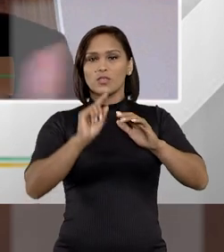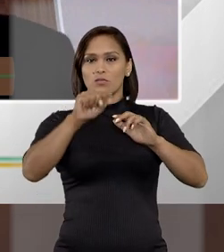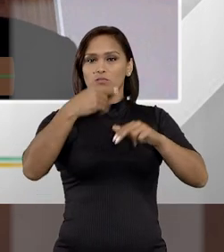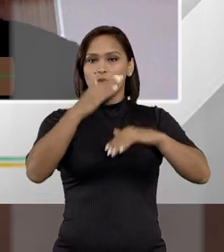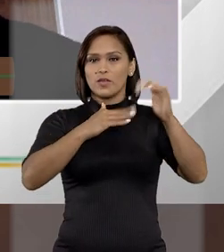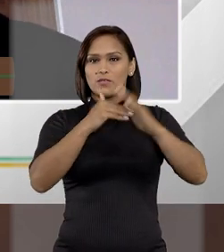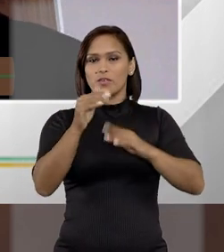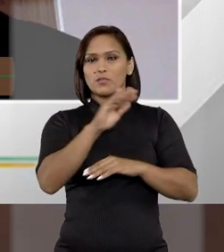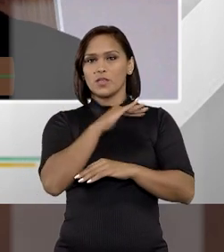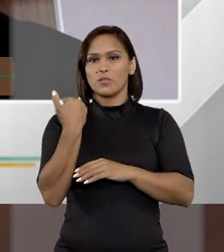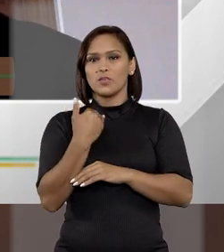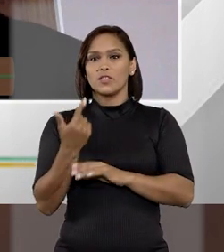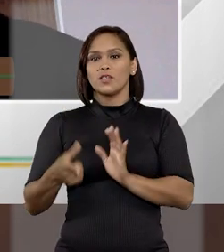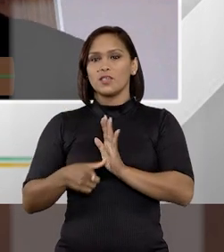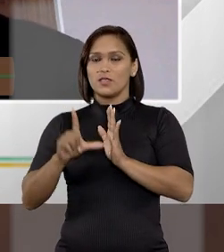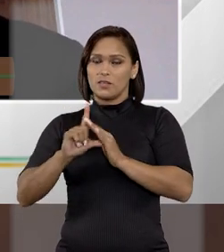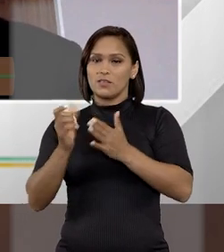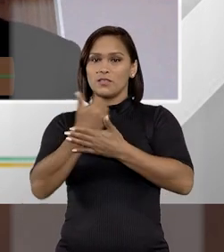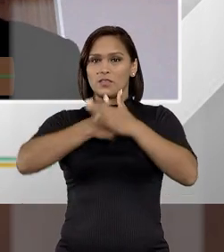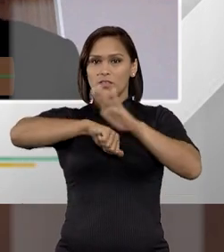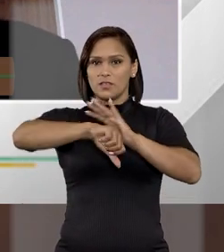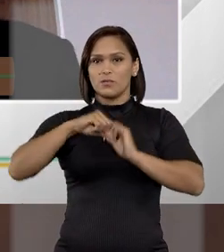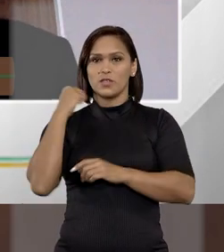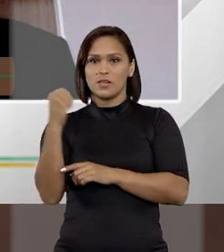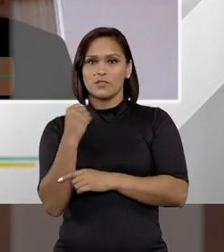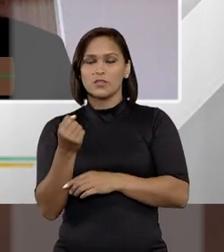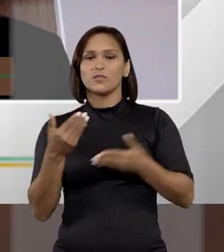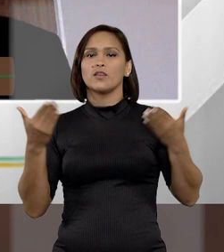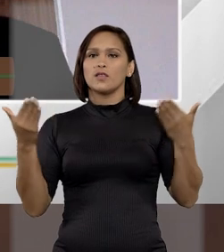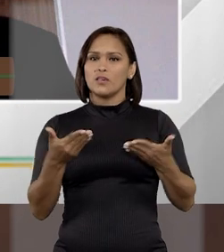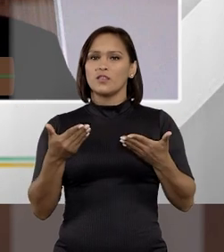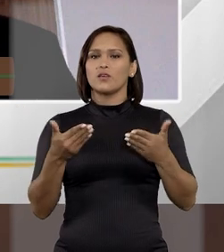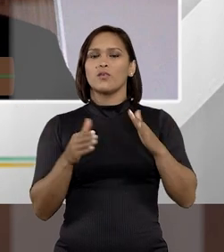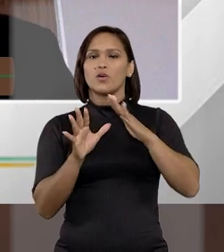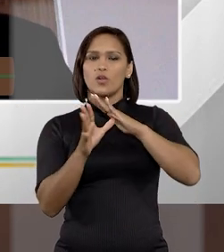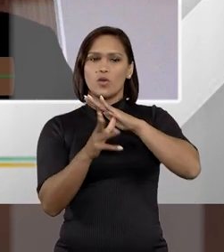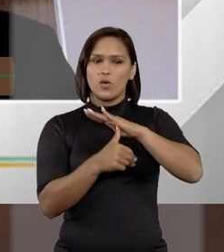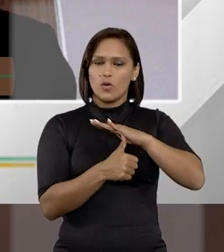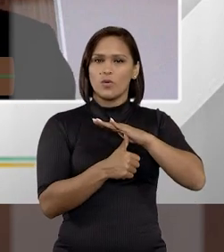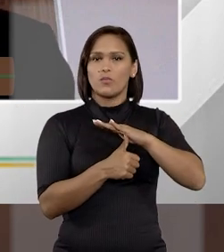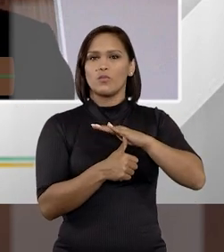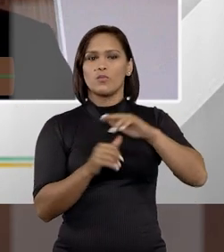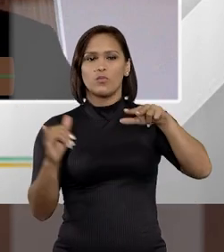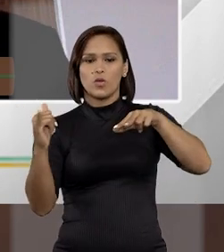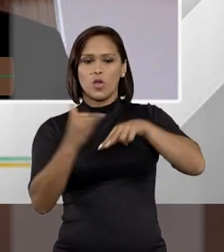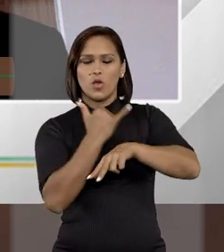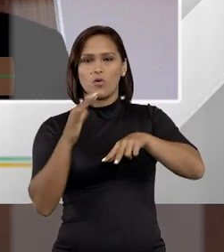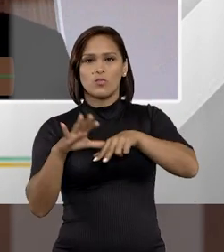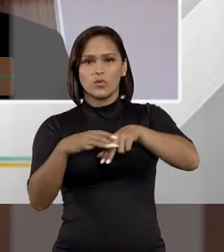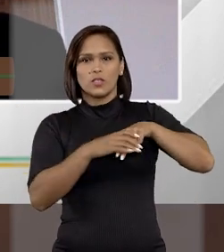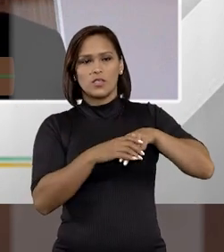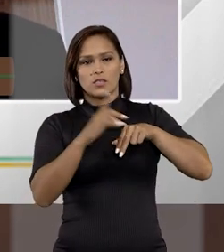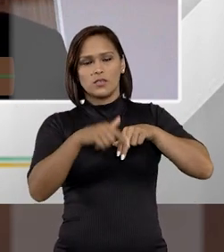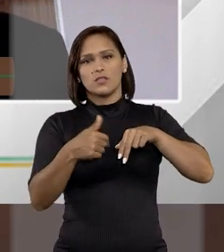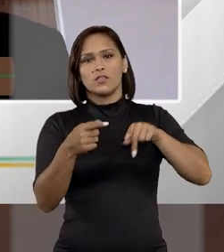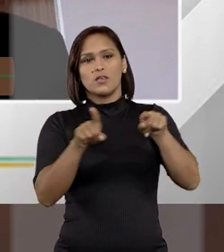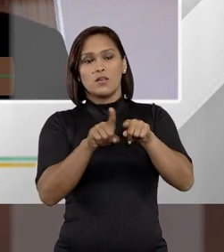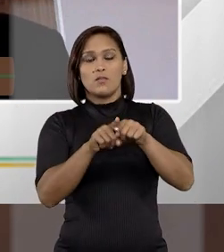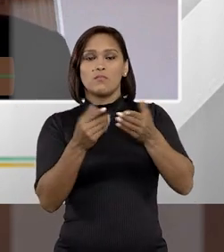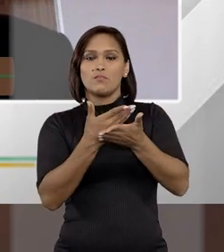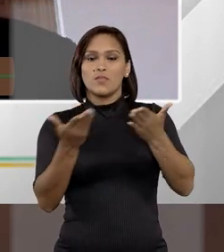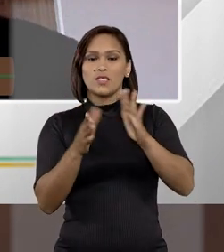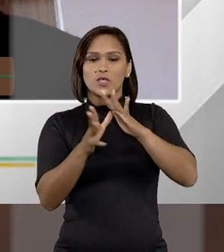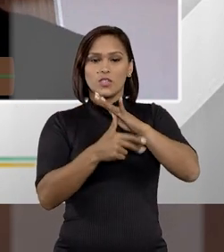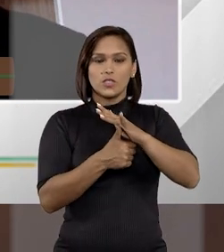Que era crime hediondo. Então ele considera agora a extorsão, o sequestro relâmpago com resultado morte como crime hediondo,